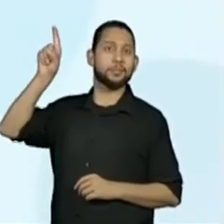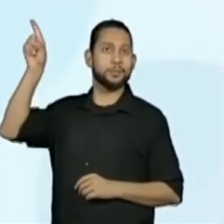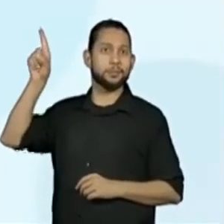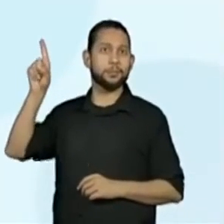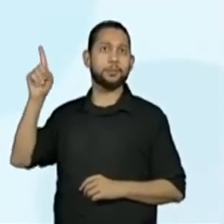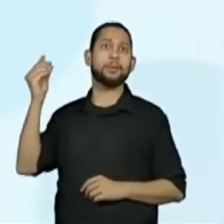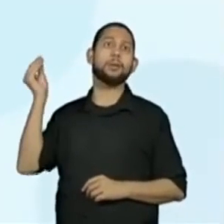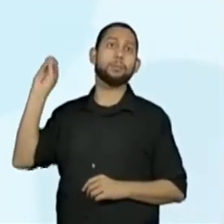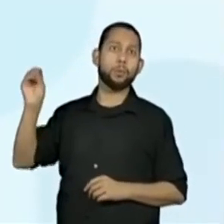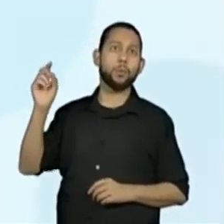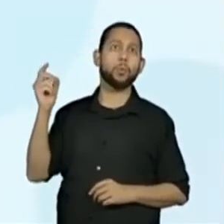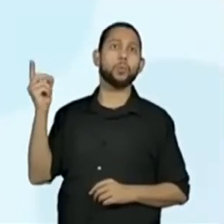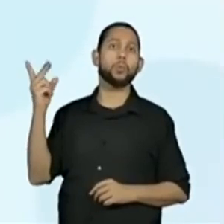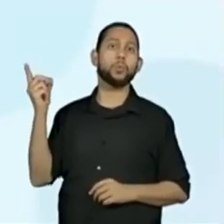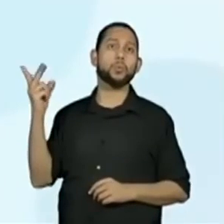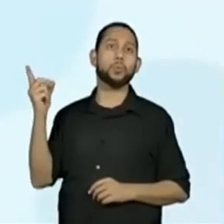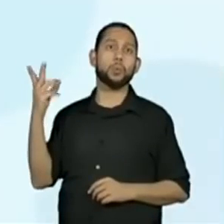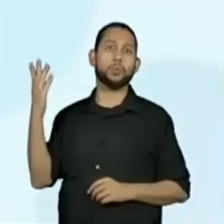12.